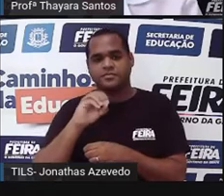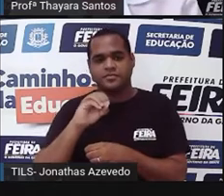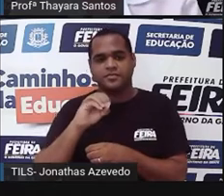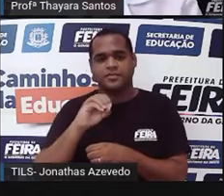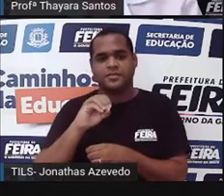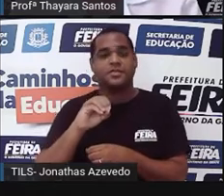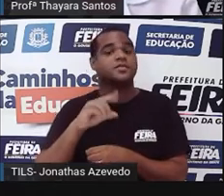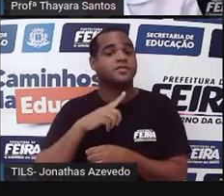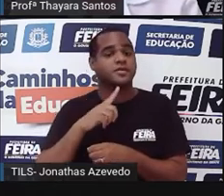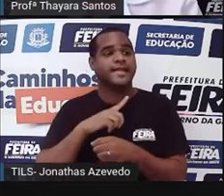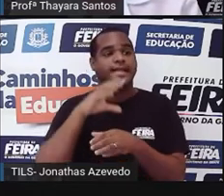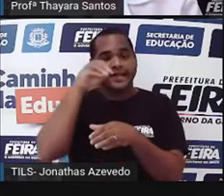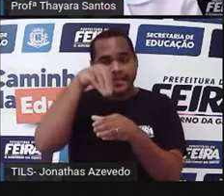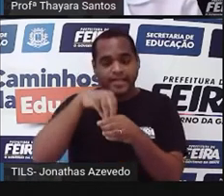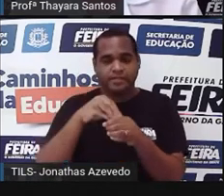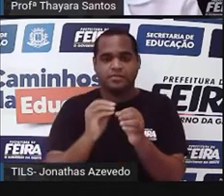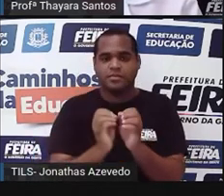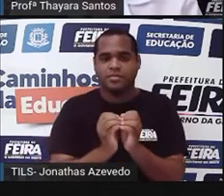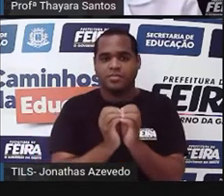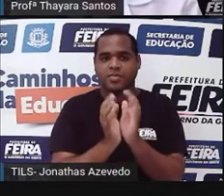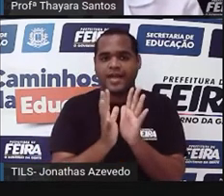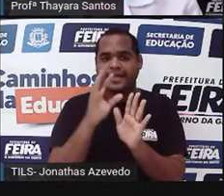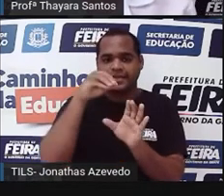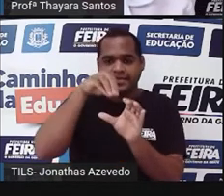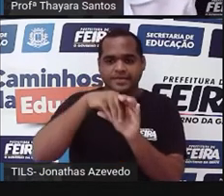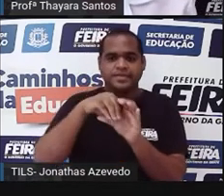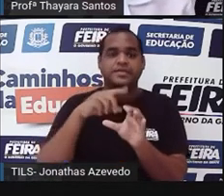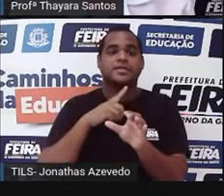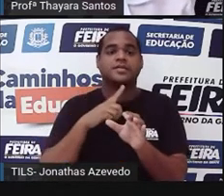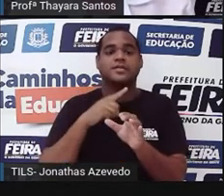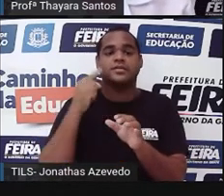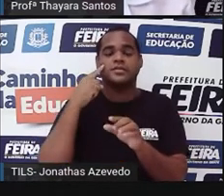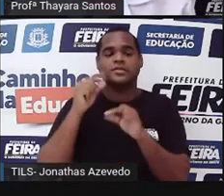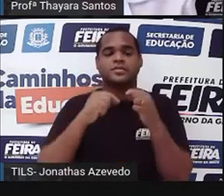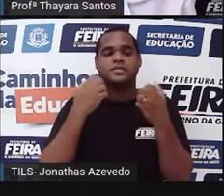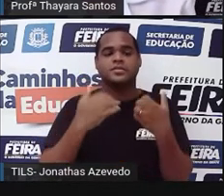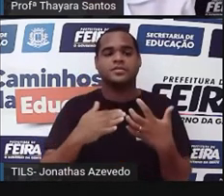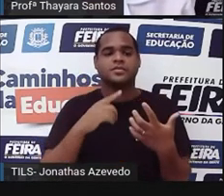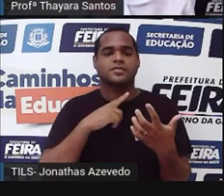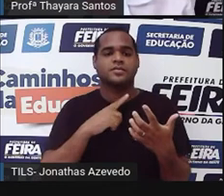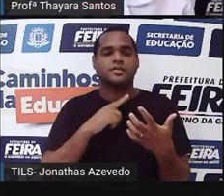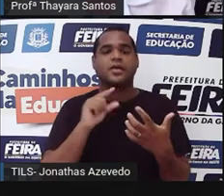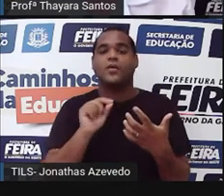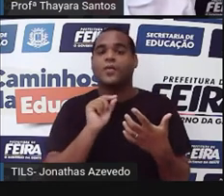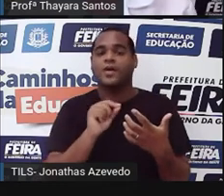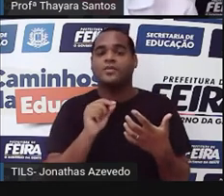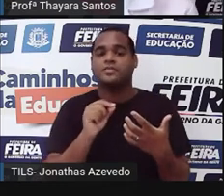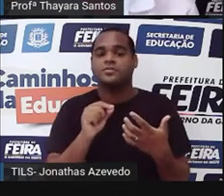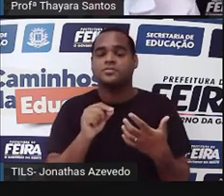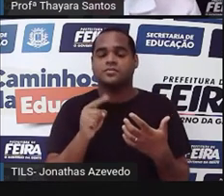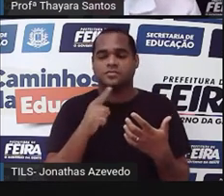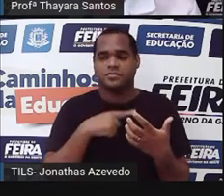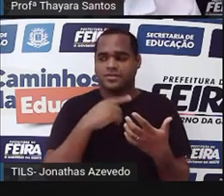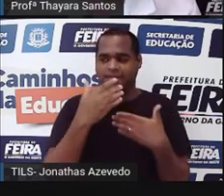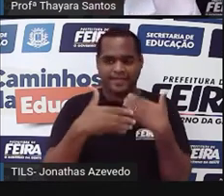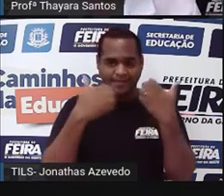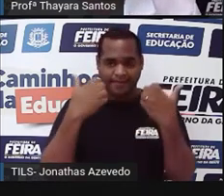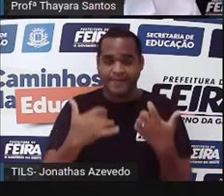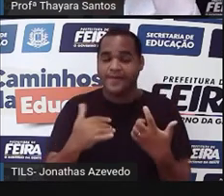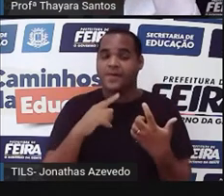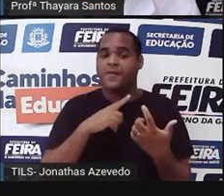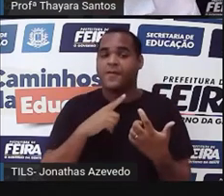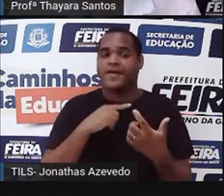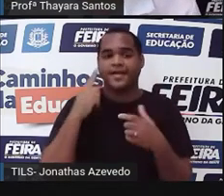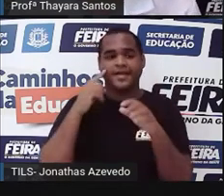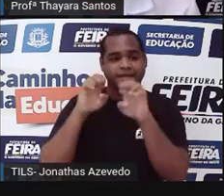ovário vai estar aqui, a parte de cima dele, a parte de cima desse ovário, vai estar aqui uma